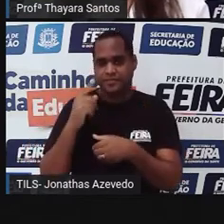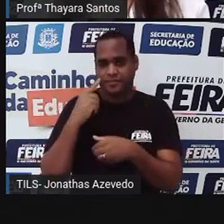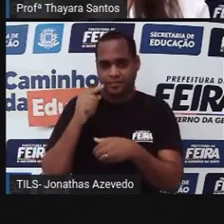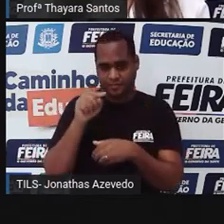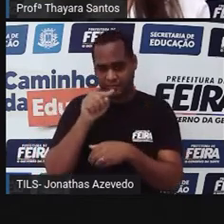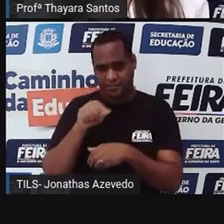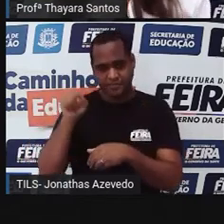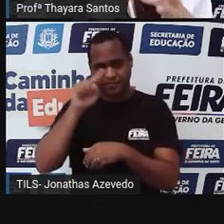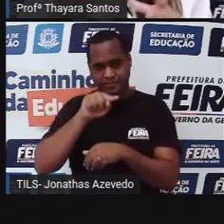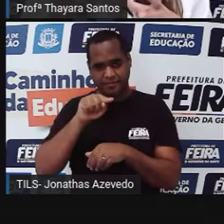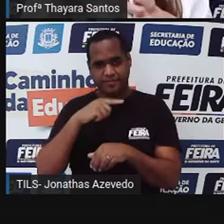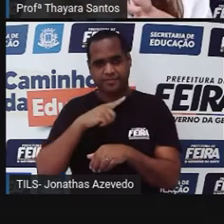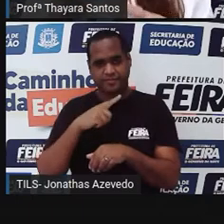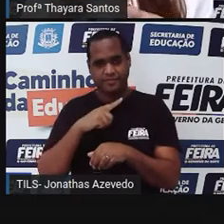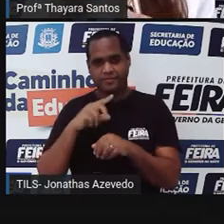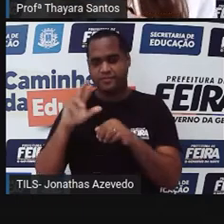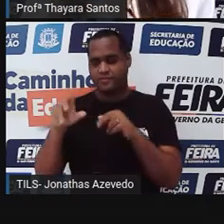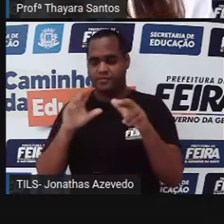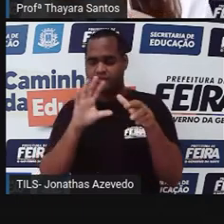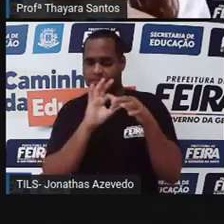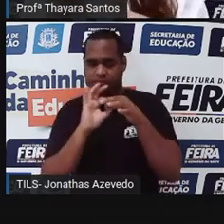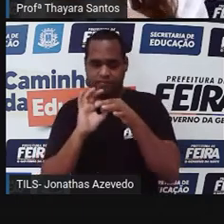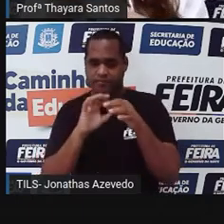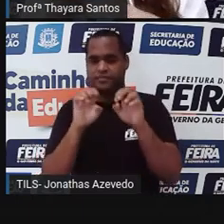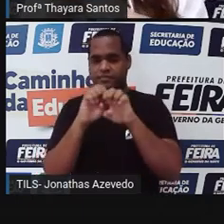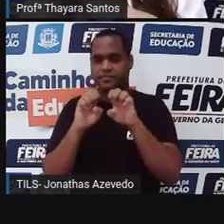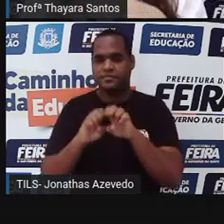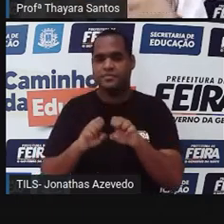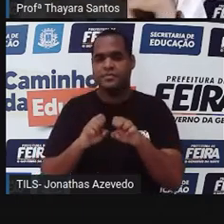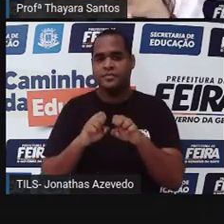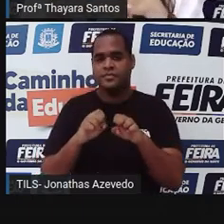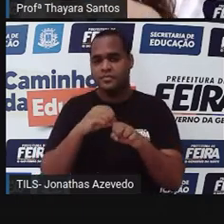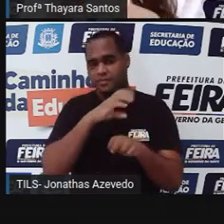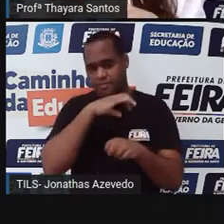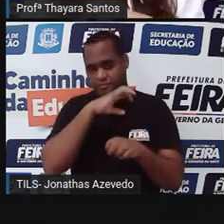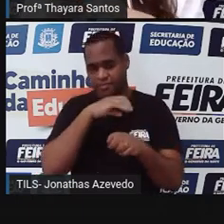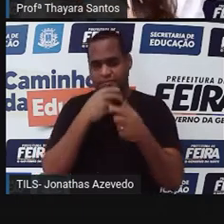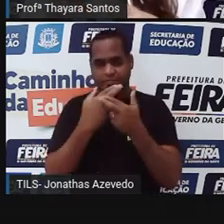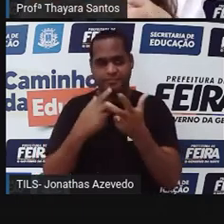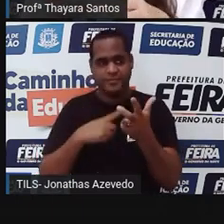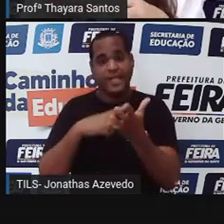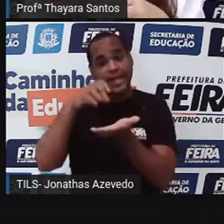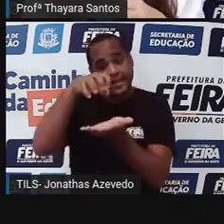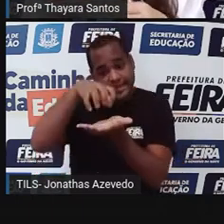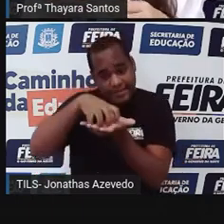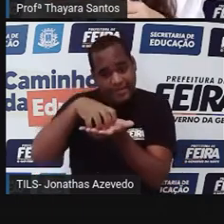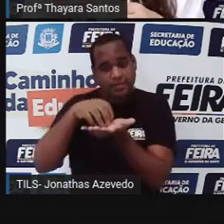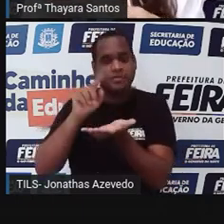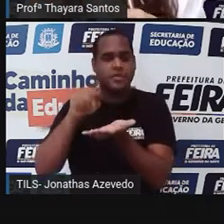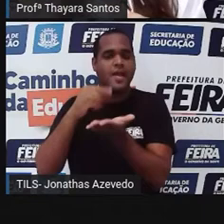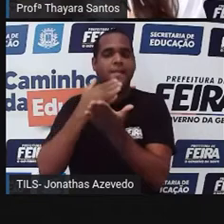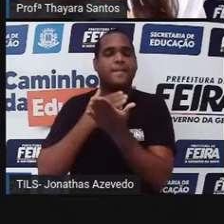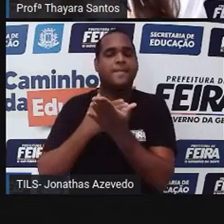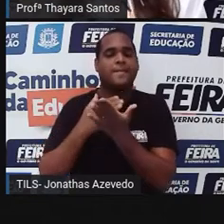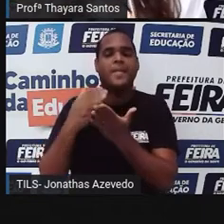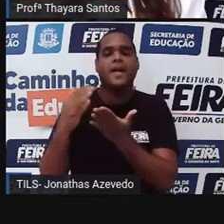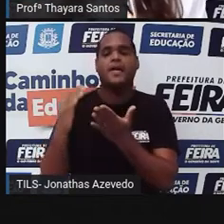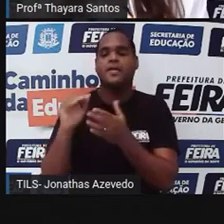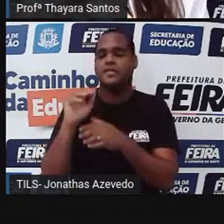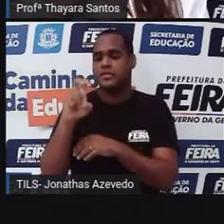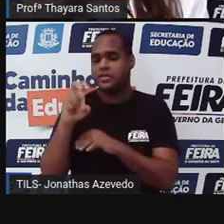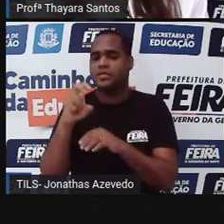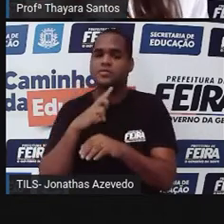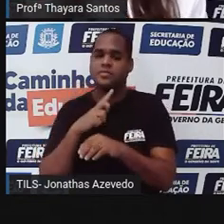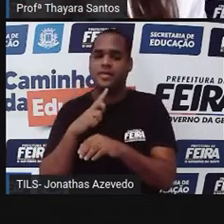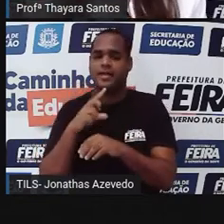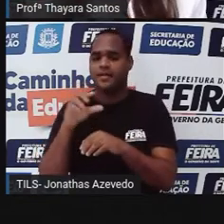braço para o outro, porque a estrutura desses animais, gente, está bem assim ó, tem essa placa central e a partir dessa placa central saem cinco raios